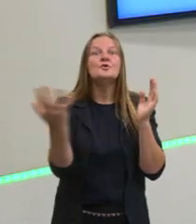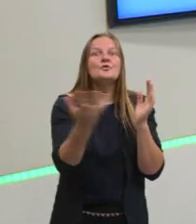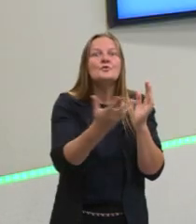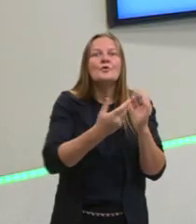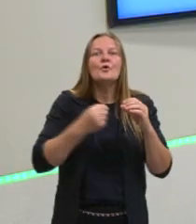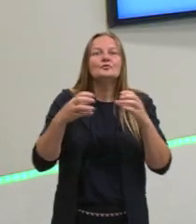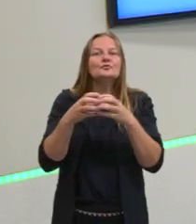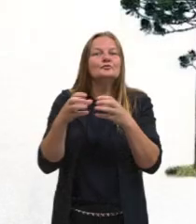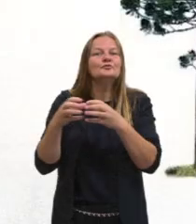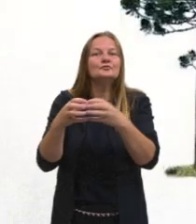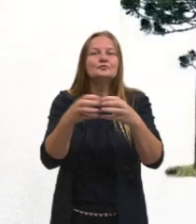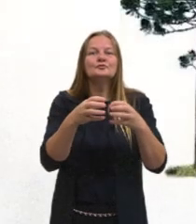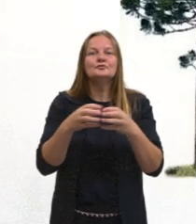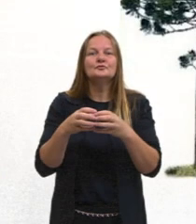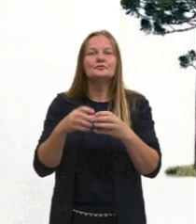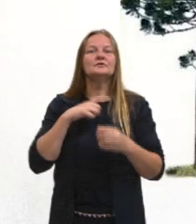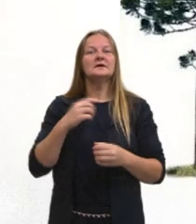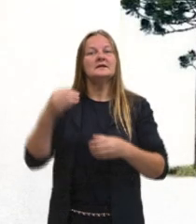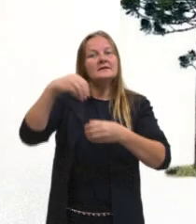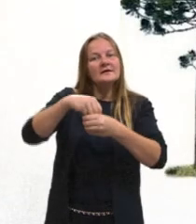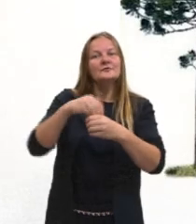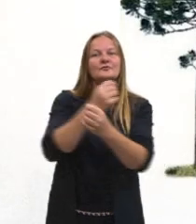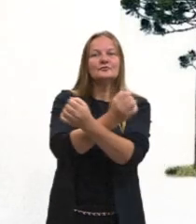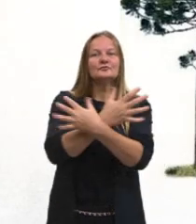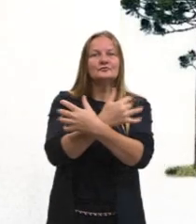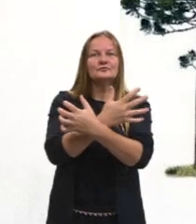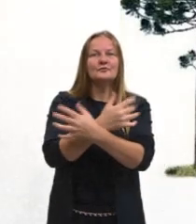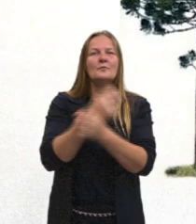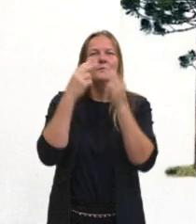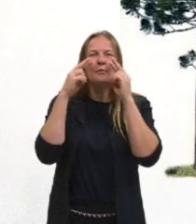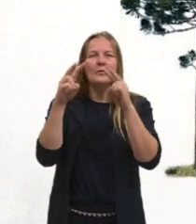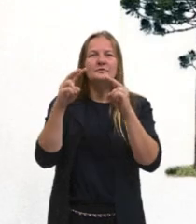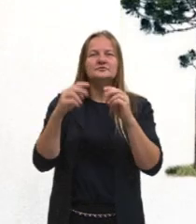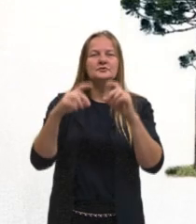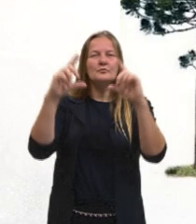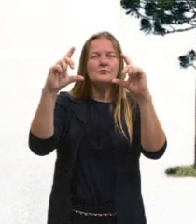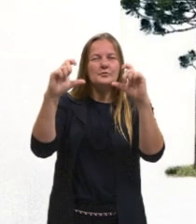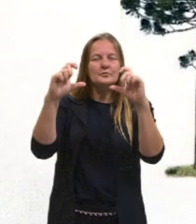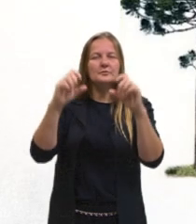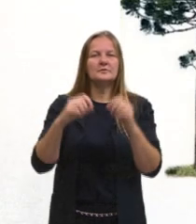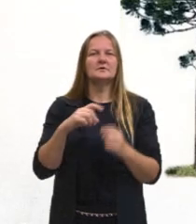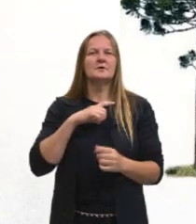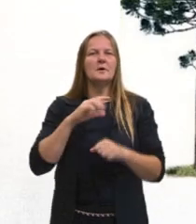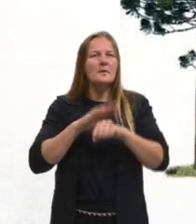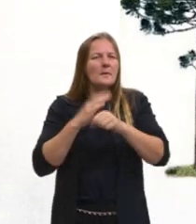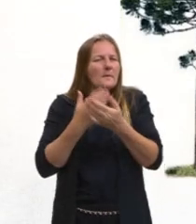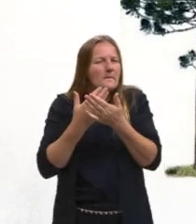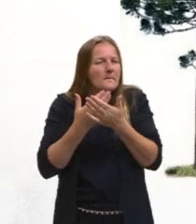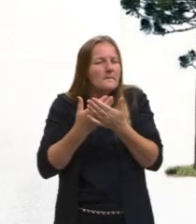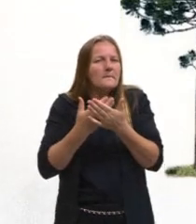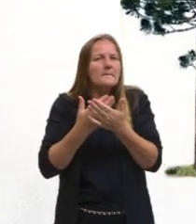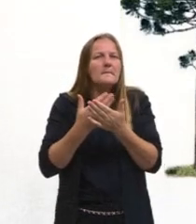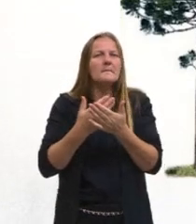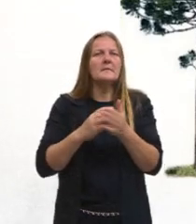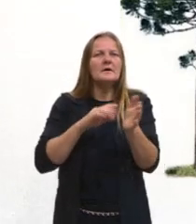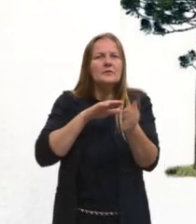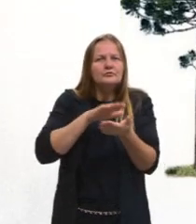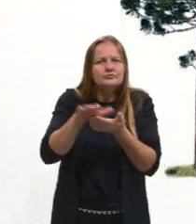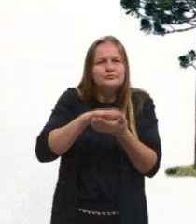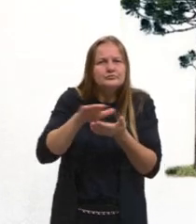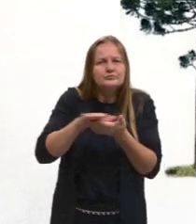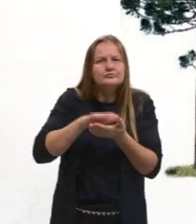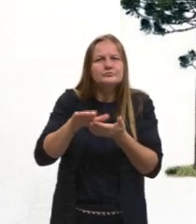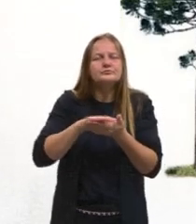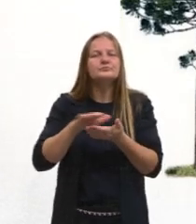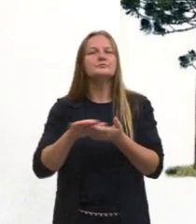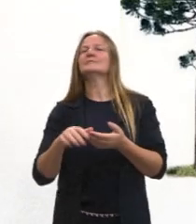compõem o reino plant. Então vocês podem tirar um print, estudar mais tarde, imprimir, colocar ali